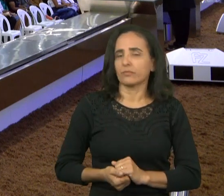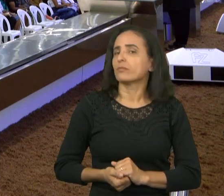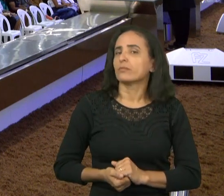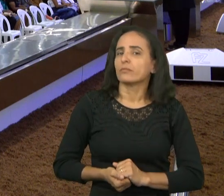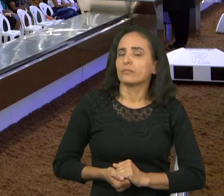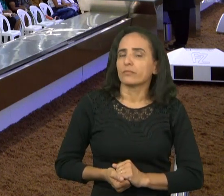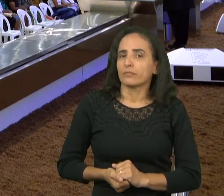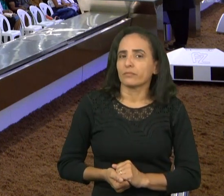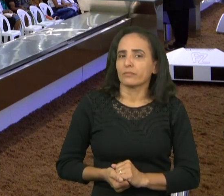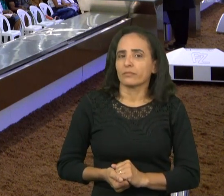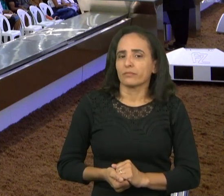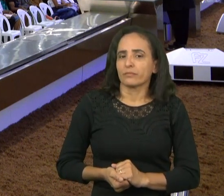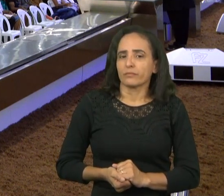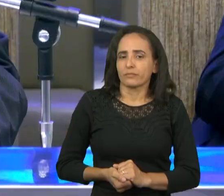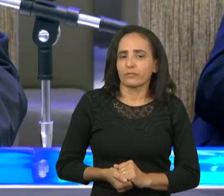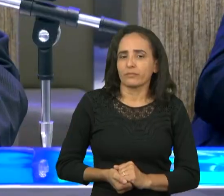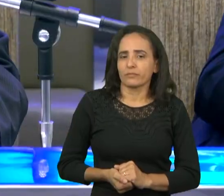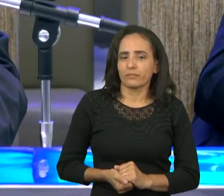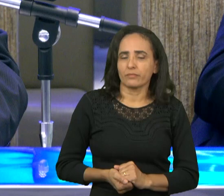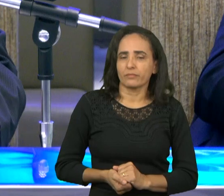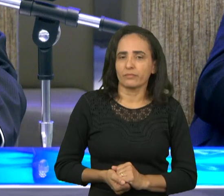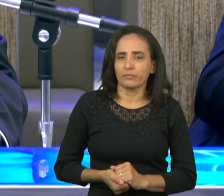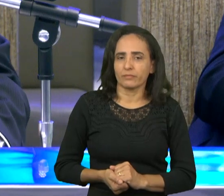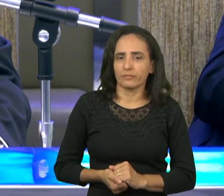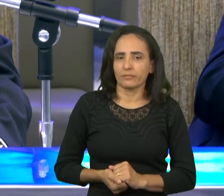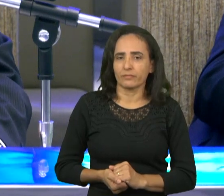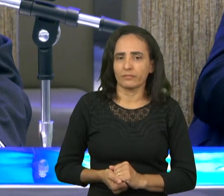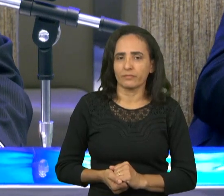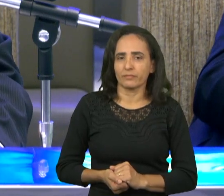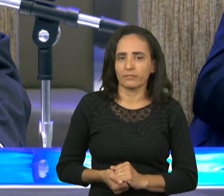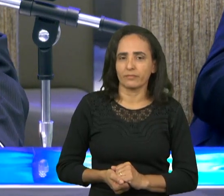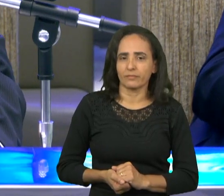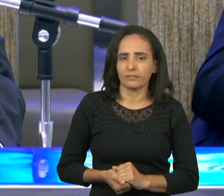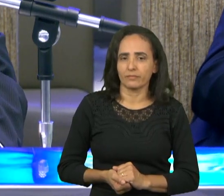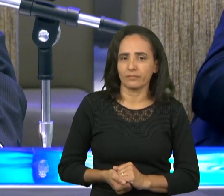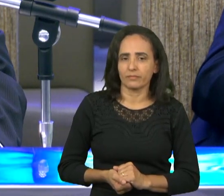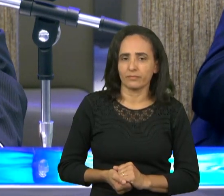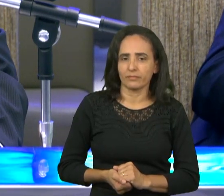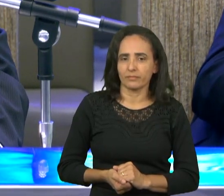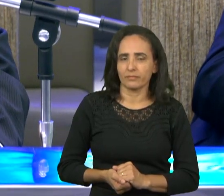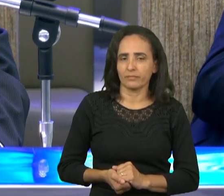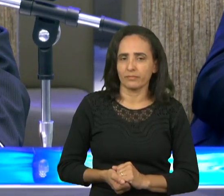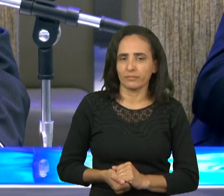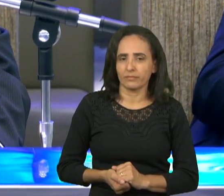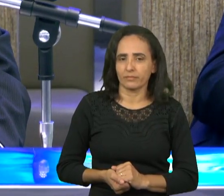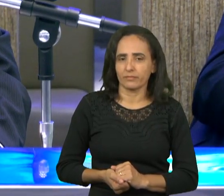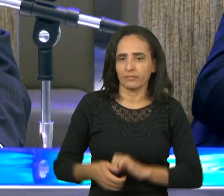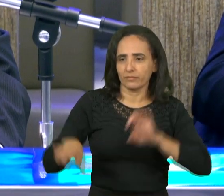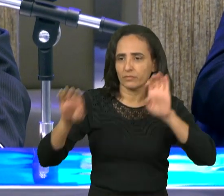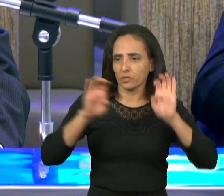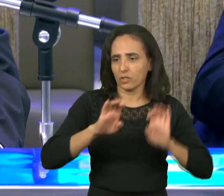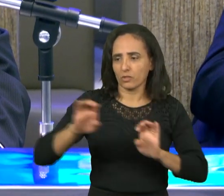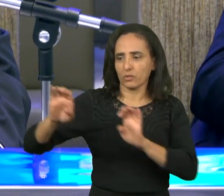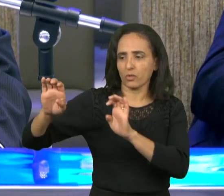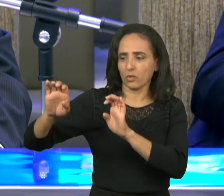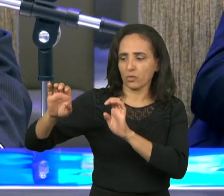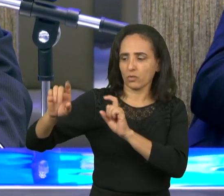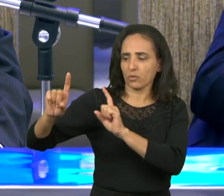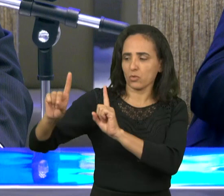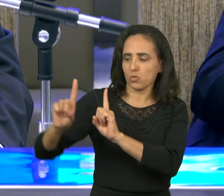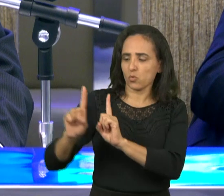em diante nos diz assim repita comigo e andou Enoque com Deus